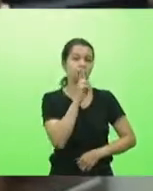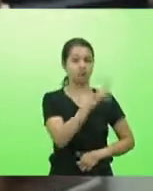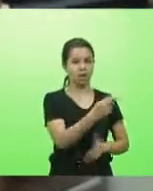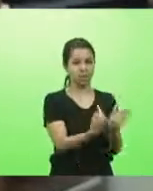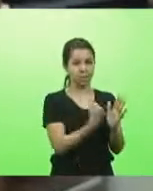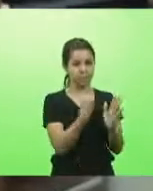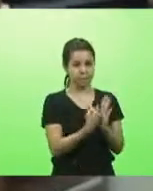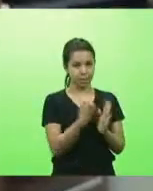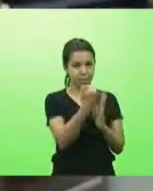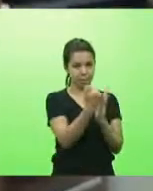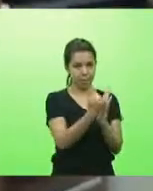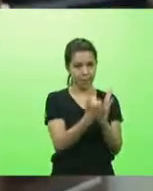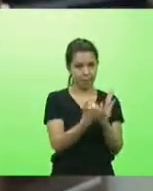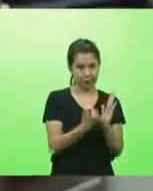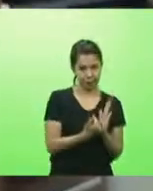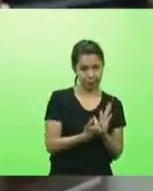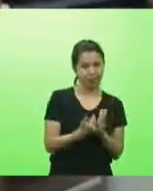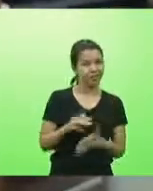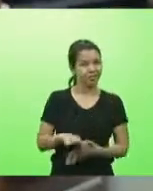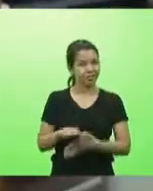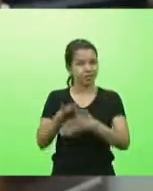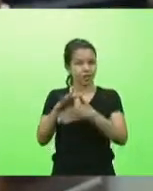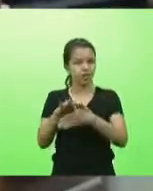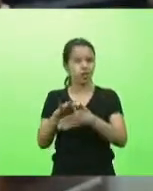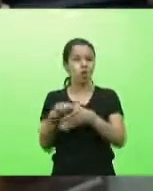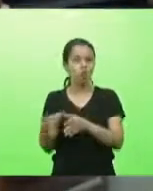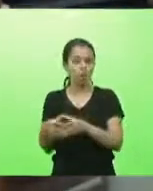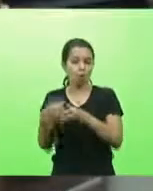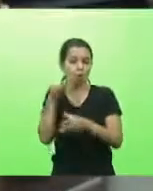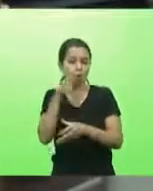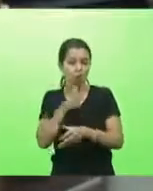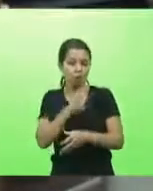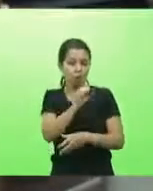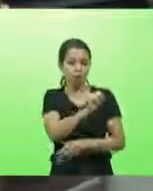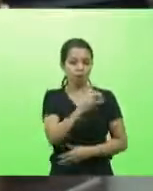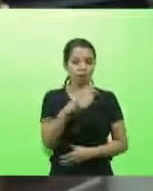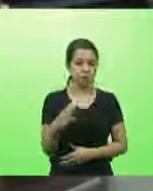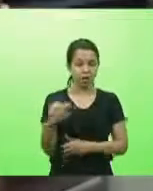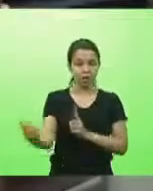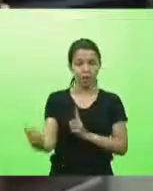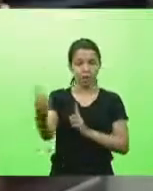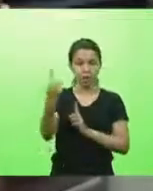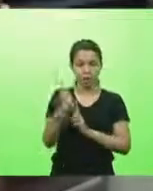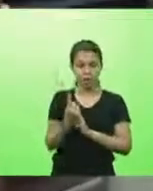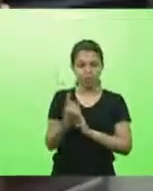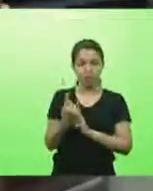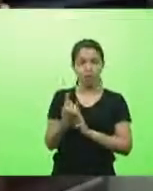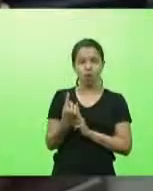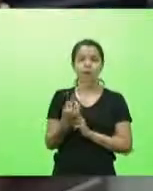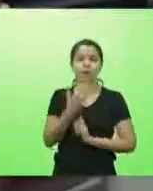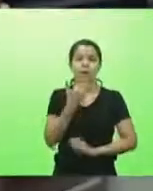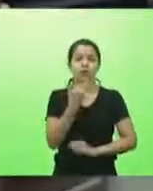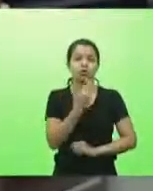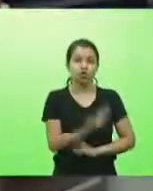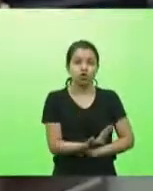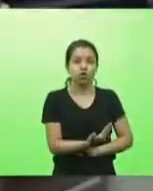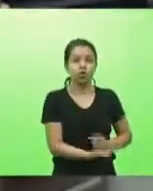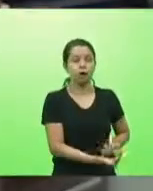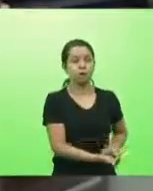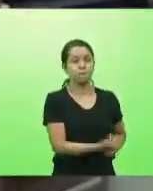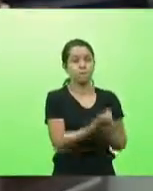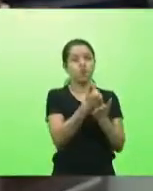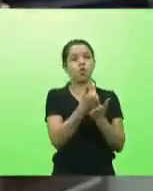Mulheres do Brasil em Santa Catarina me procuraram com um pedido de apoio, de socorro também.